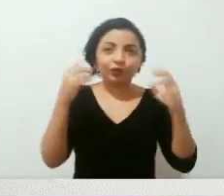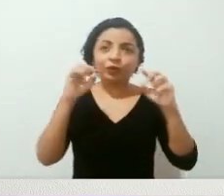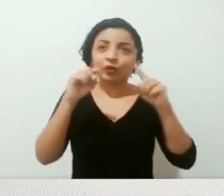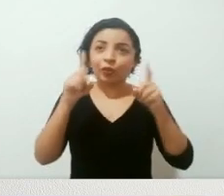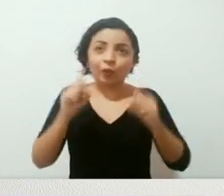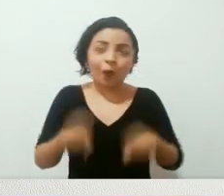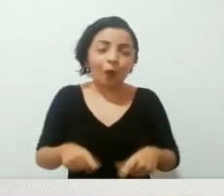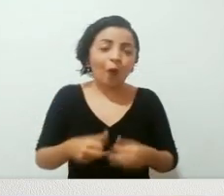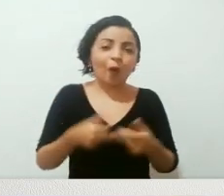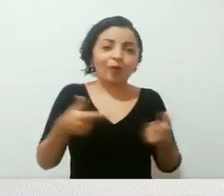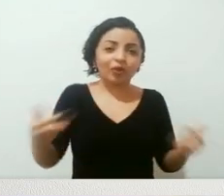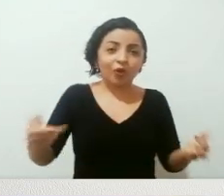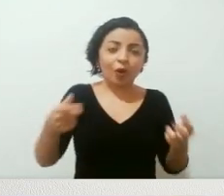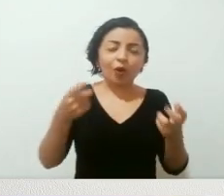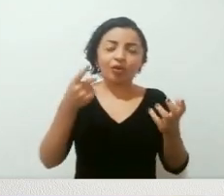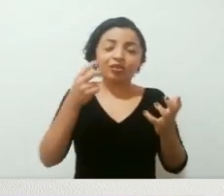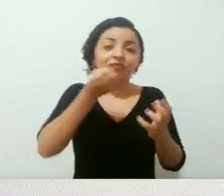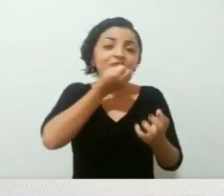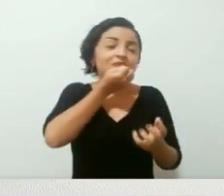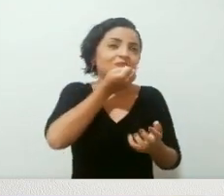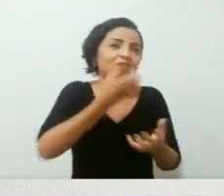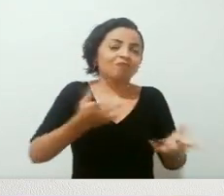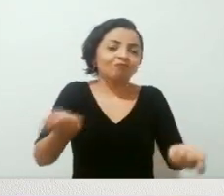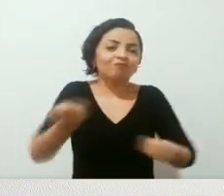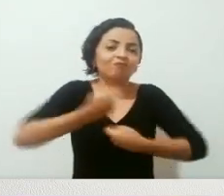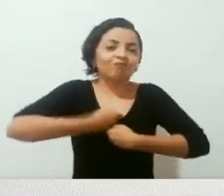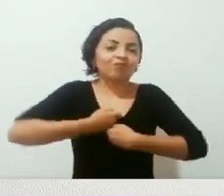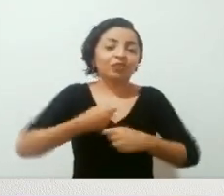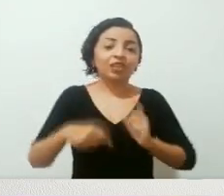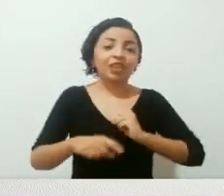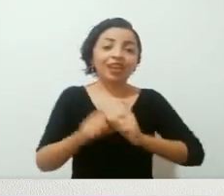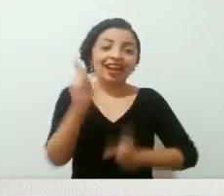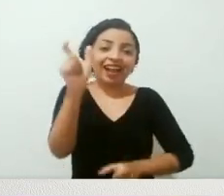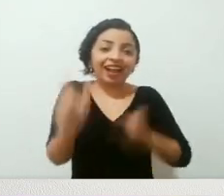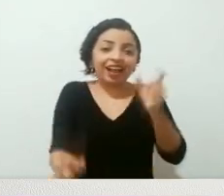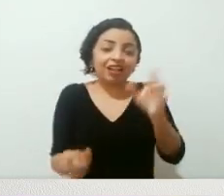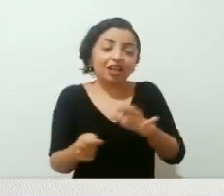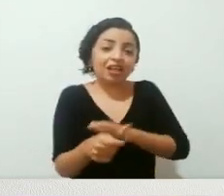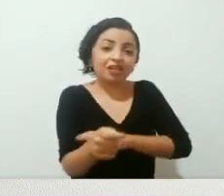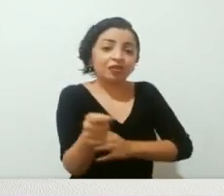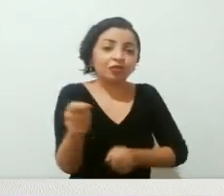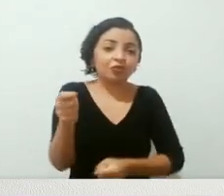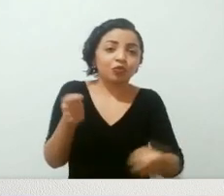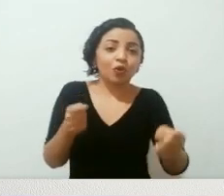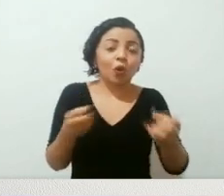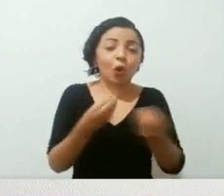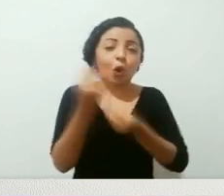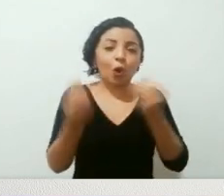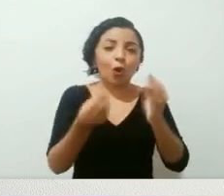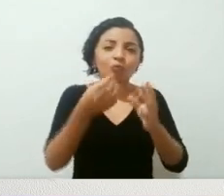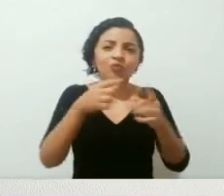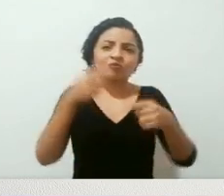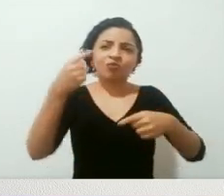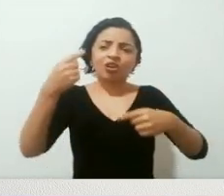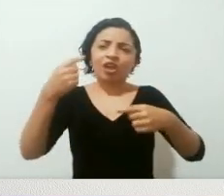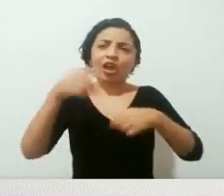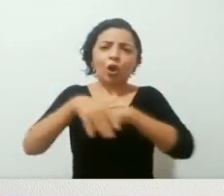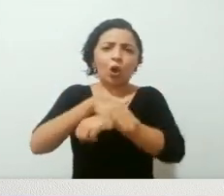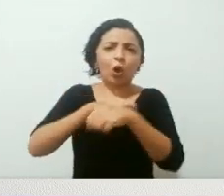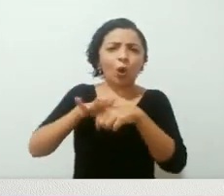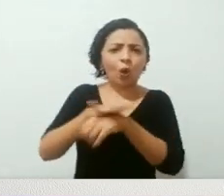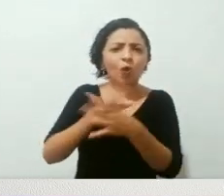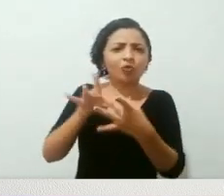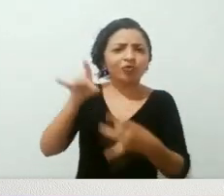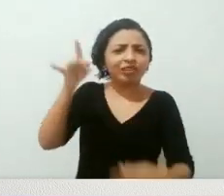todos os questionamentos, a forma como cada personagem vai entrando na cena, e vai tendo os diálogos, essa